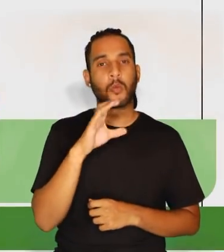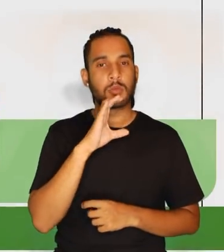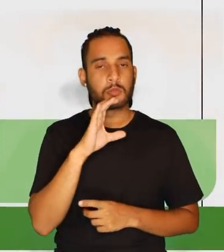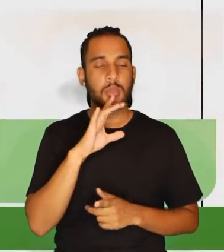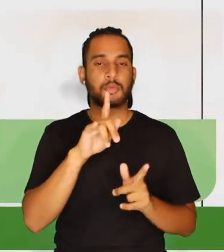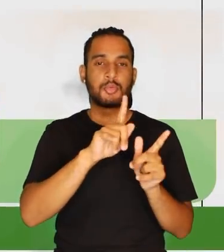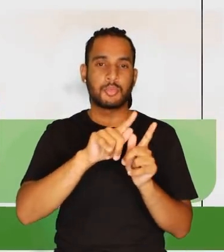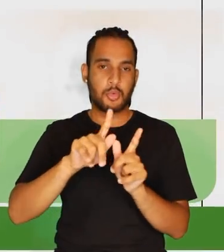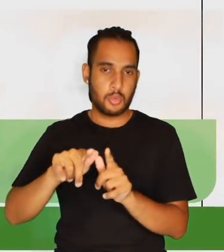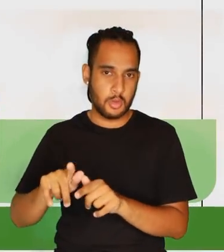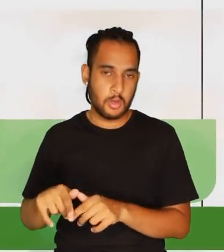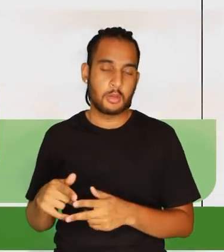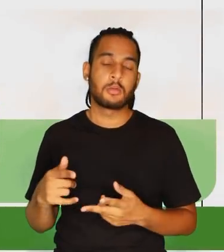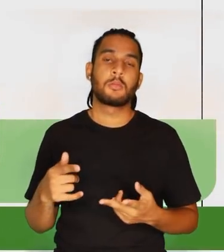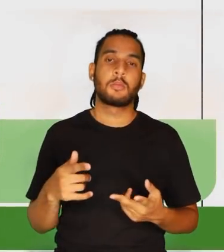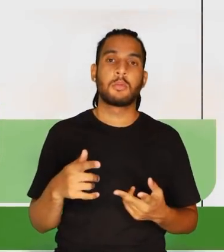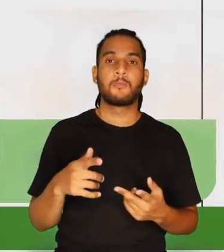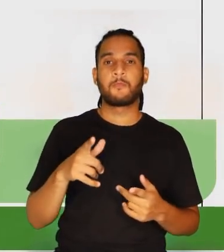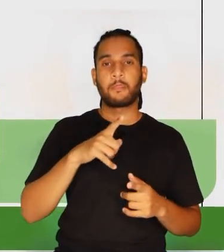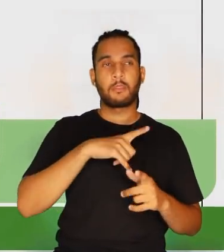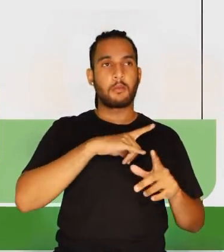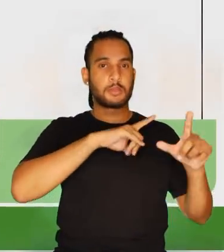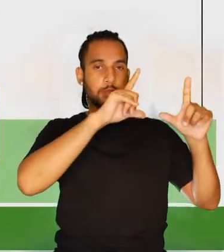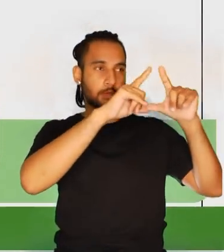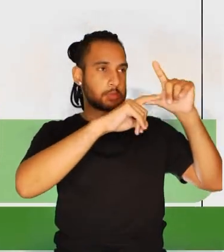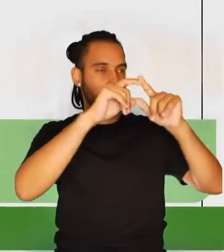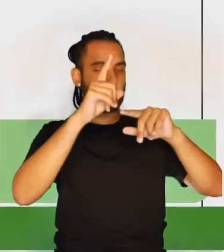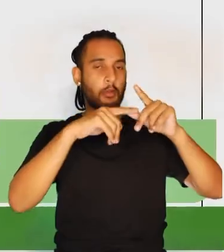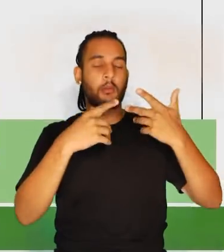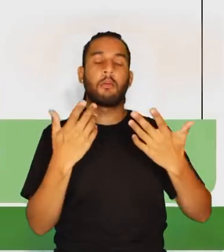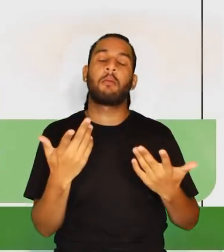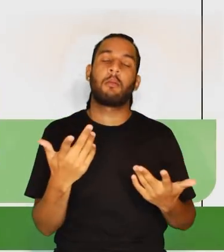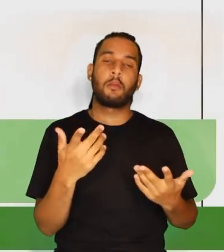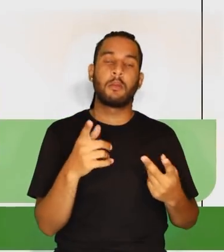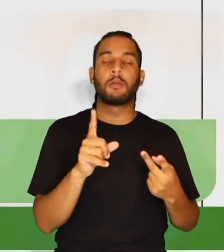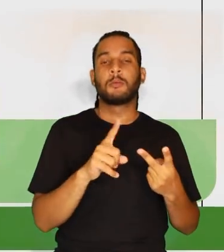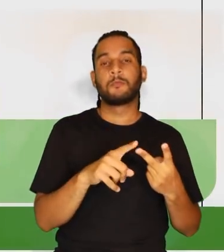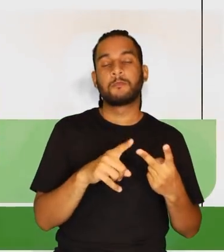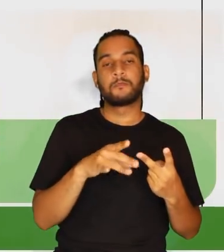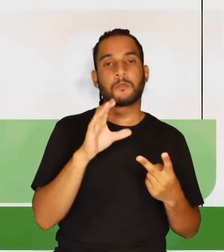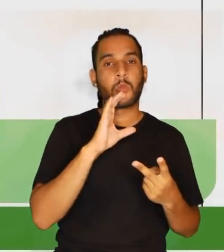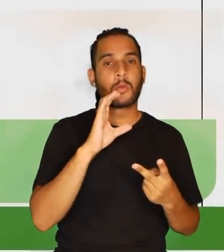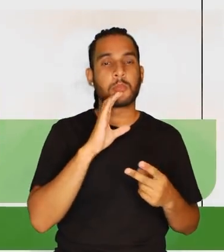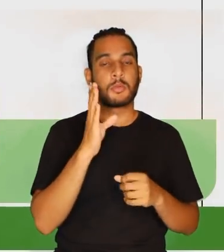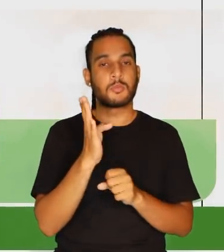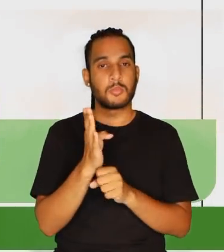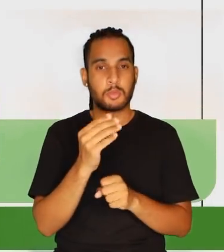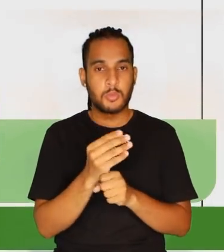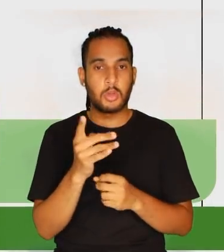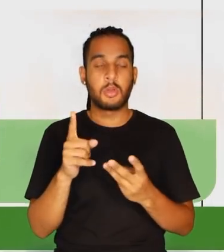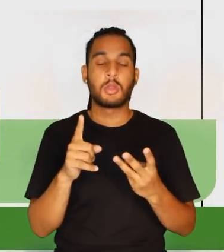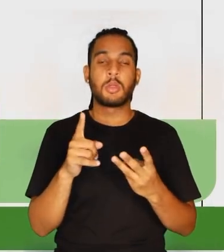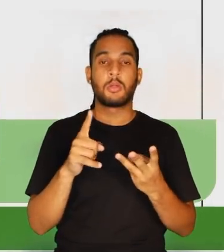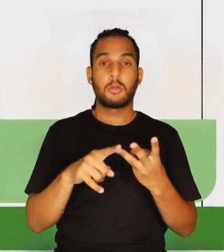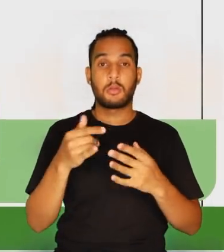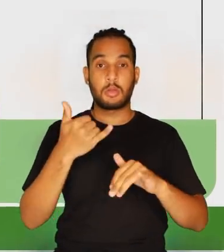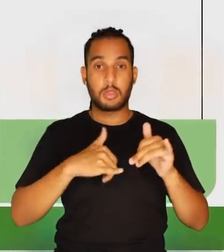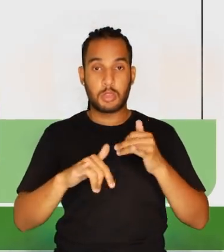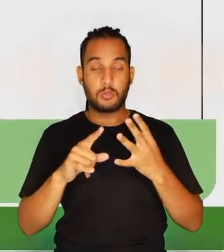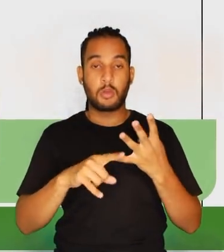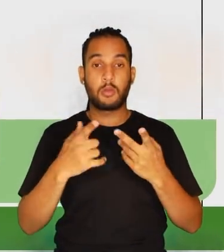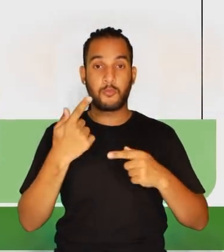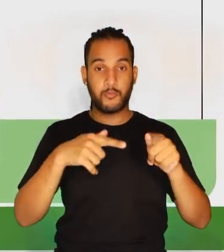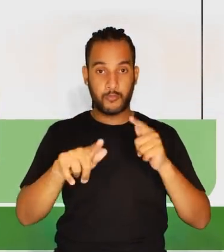é. Nós temos aqui conhecimento de geografia, também, com astronomia. A gente tem aqui conhecimento de biologia,